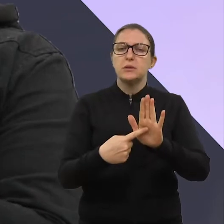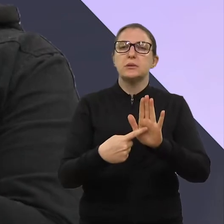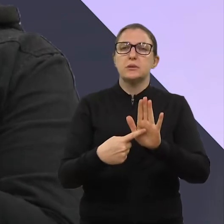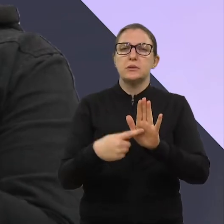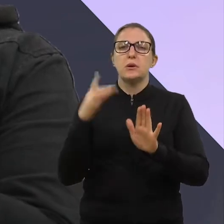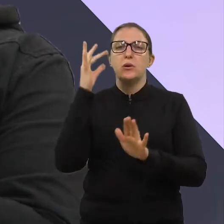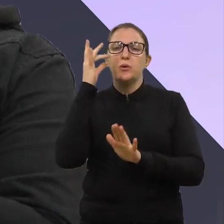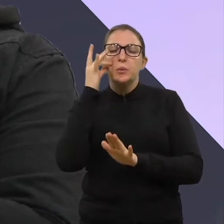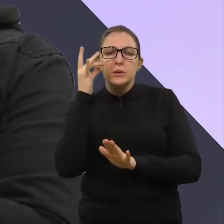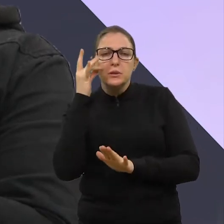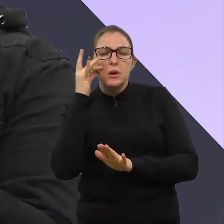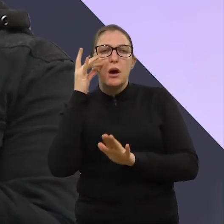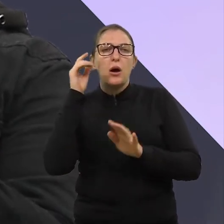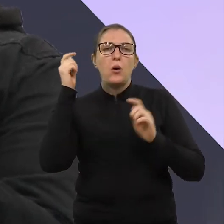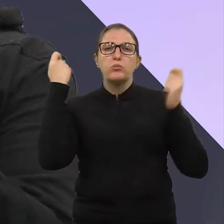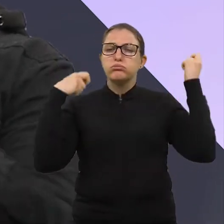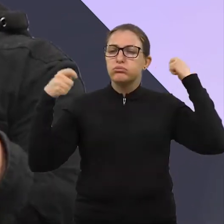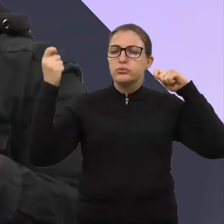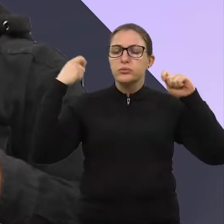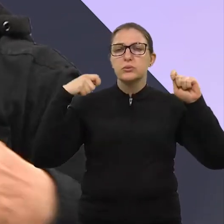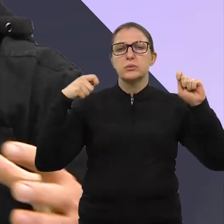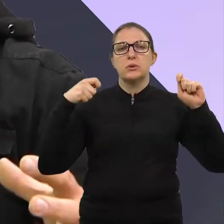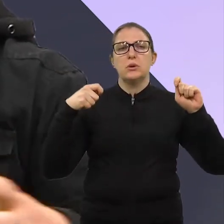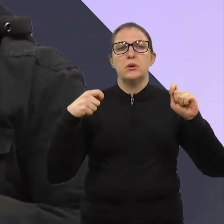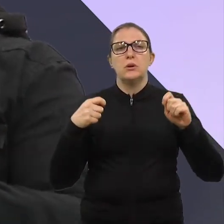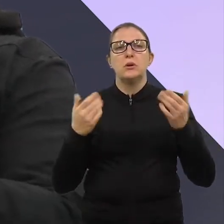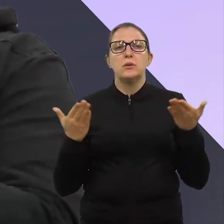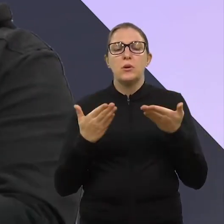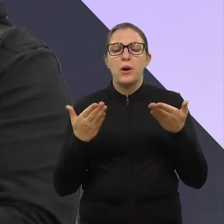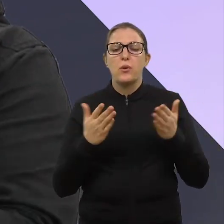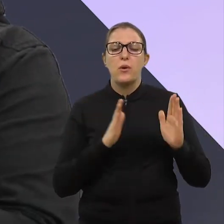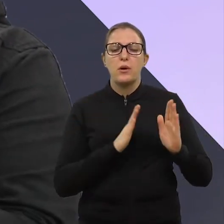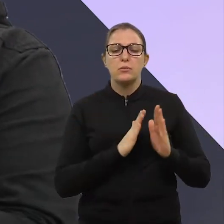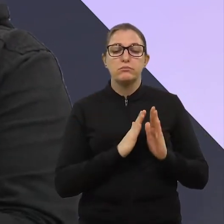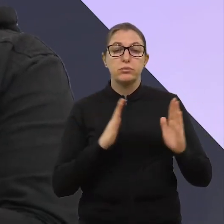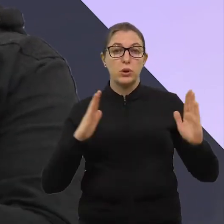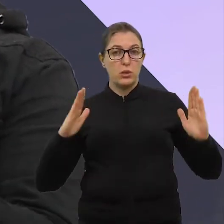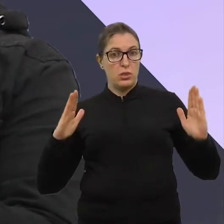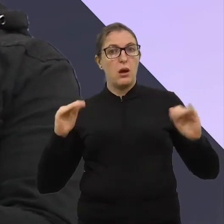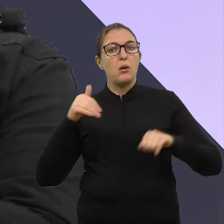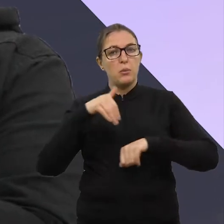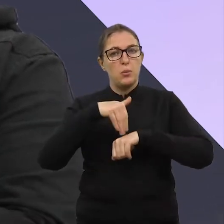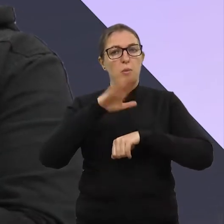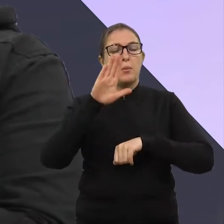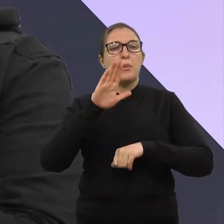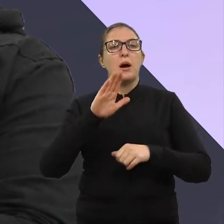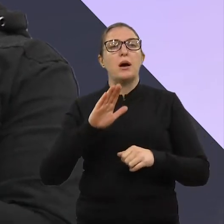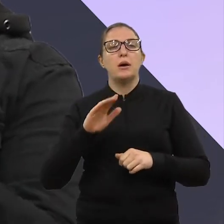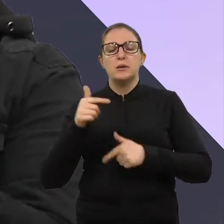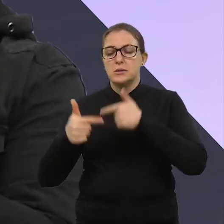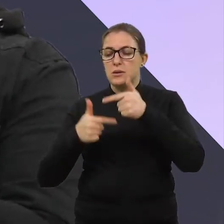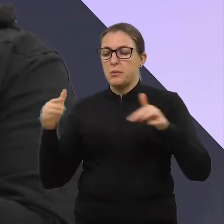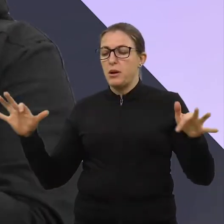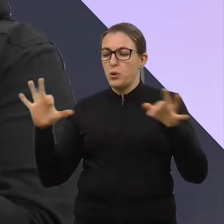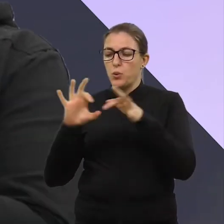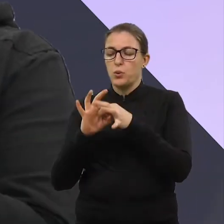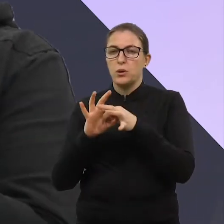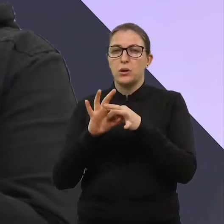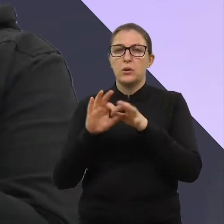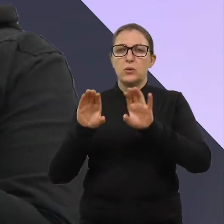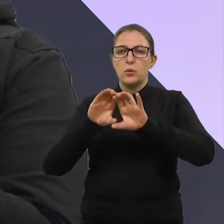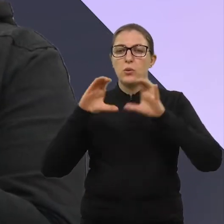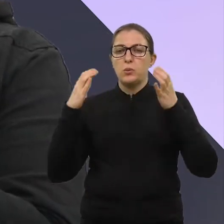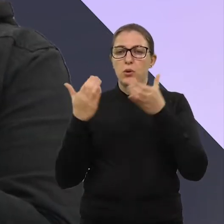apresentações, dos espetáculos, Então, a está com a qualificação. Aumentar o tempo, trabalhar com as comunidades, com os bairros e o Parque